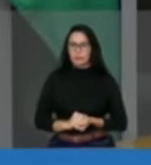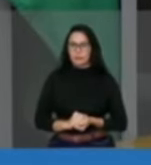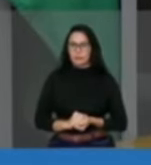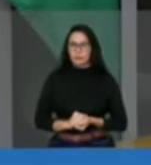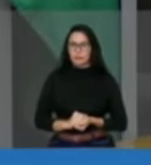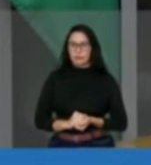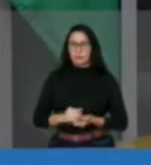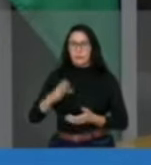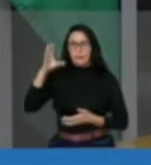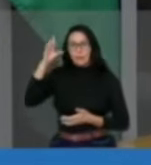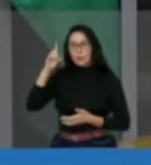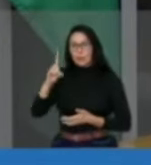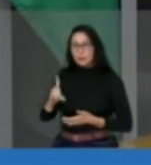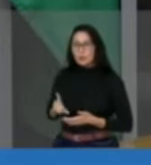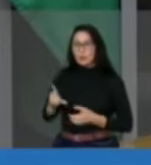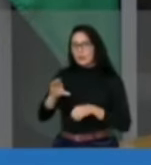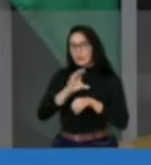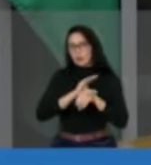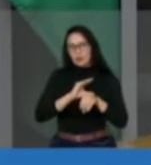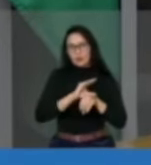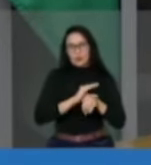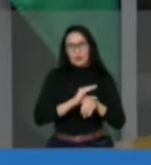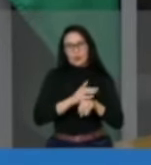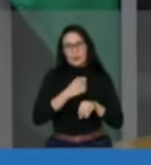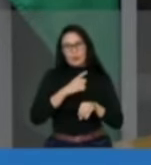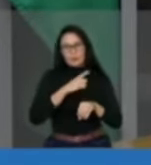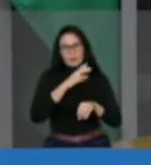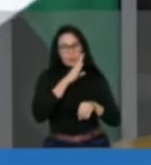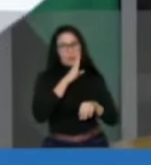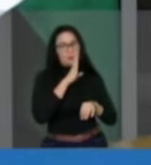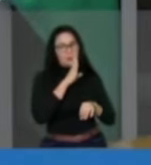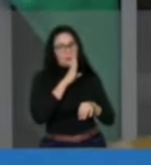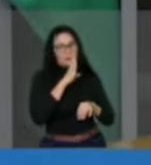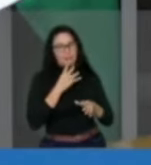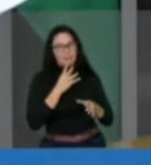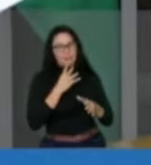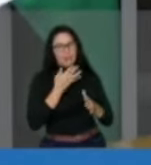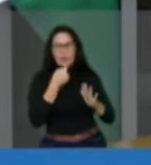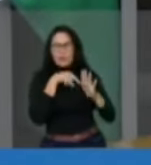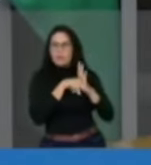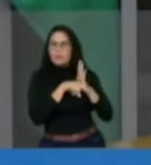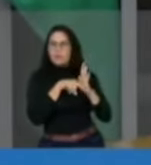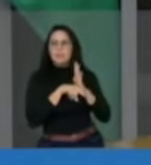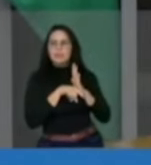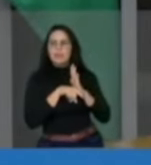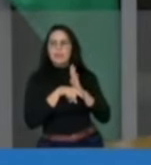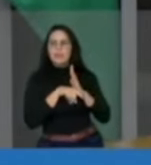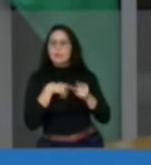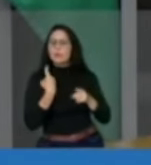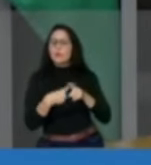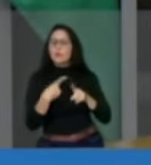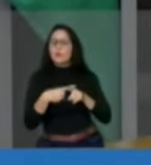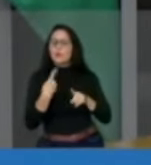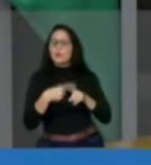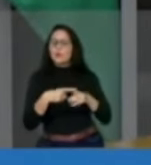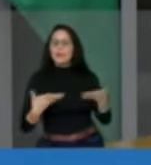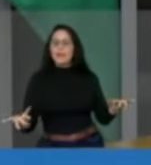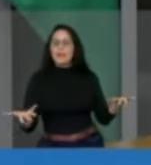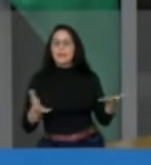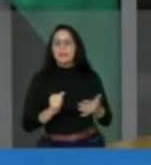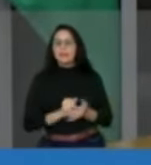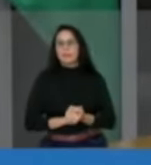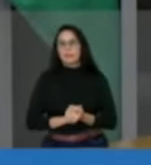direito constitucional ao silêncio. Aí eu entendi que estava sendo investigado, mas pelo quê? Constituir advogado.